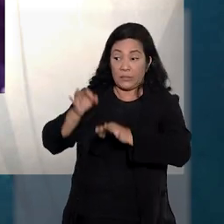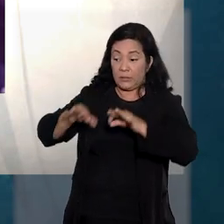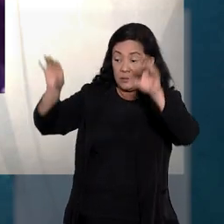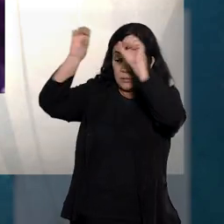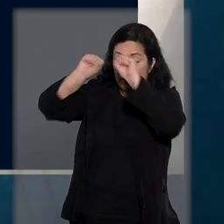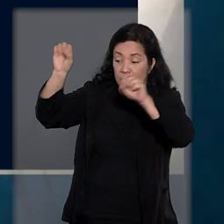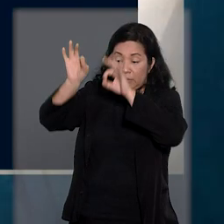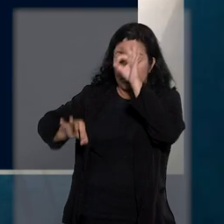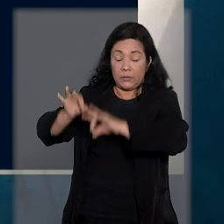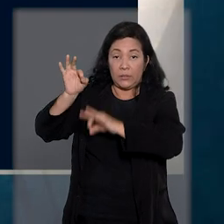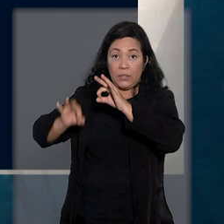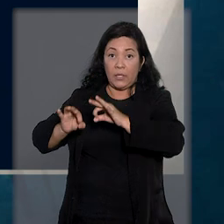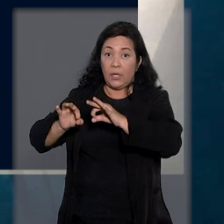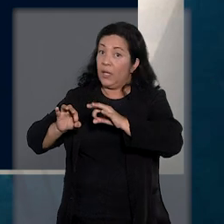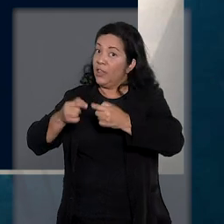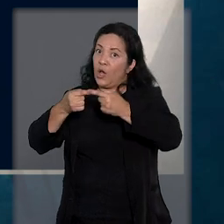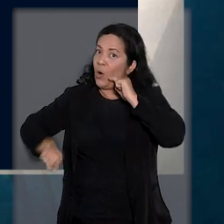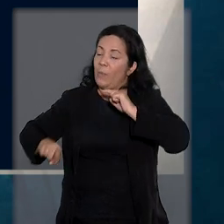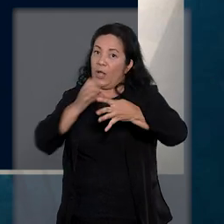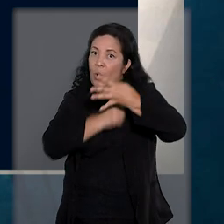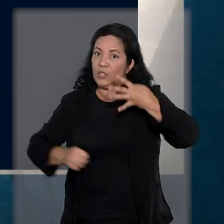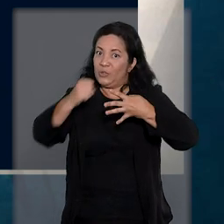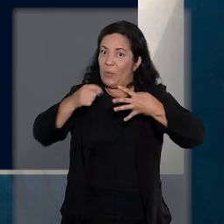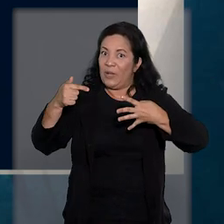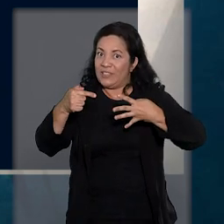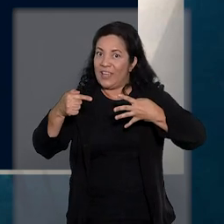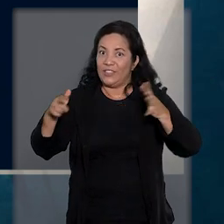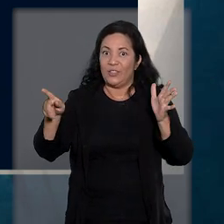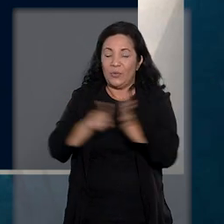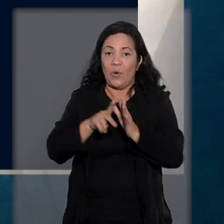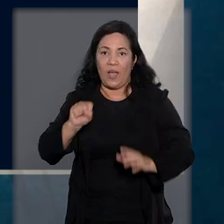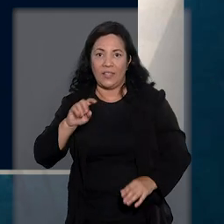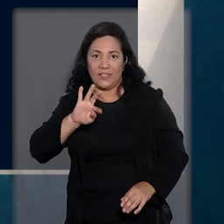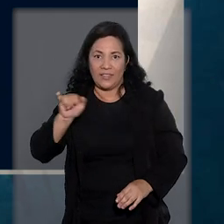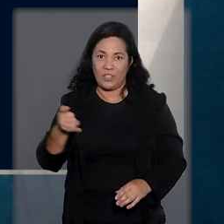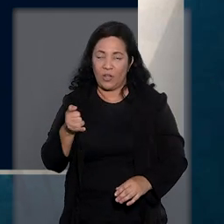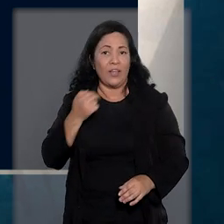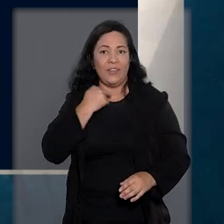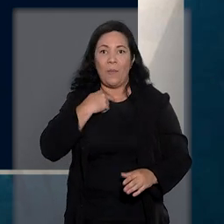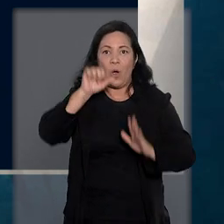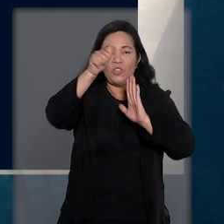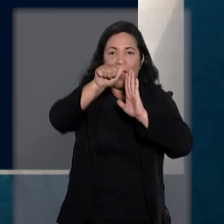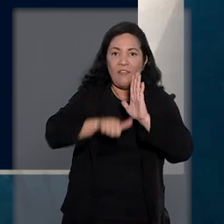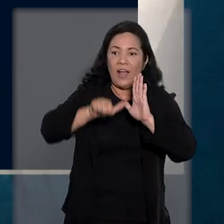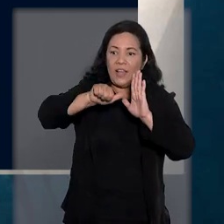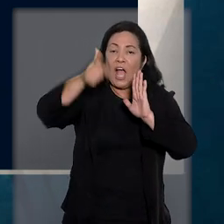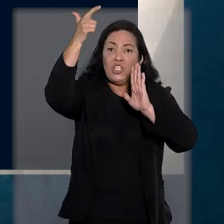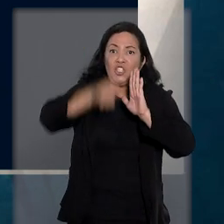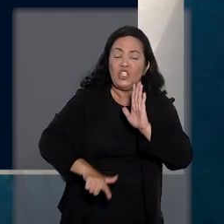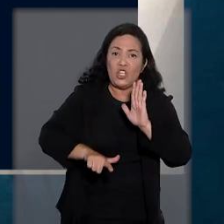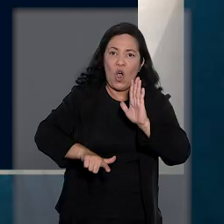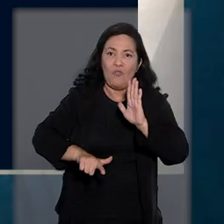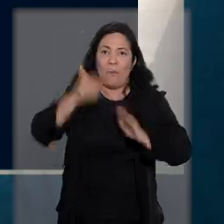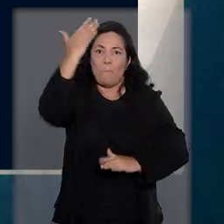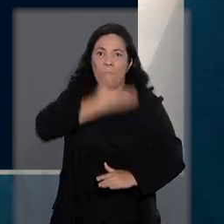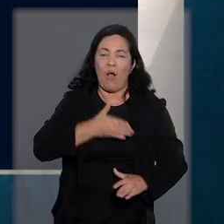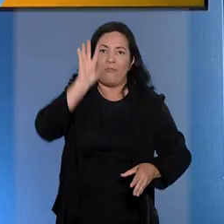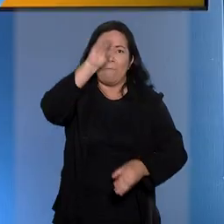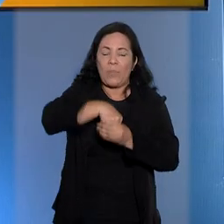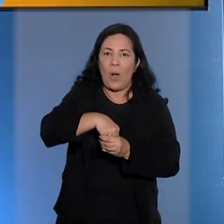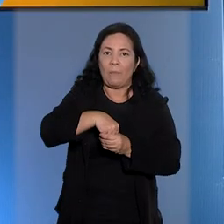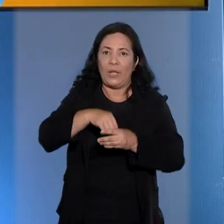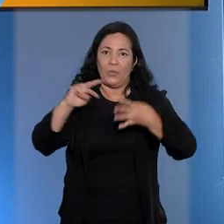esbarra no óbice da súmula 7 do STJ, que impede o reexame de prova em recurso especial.